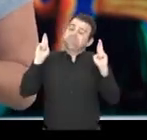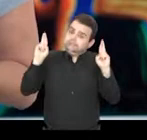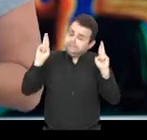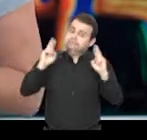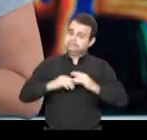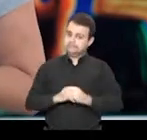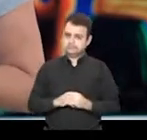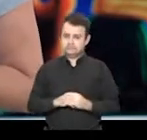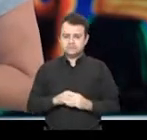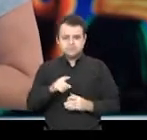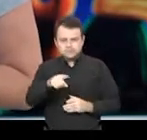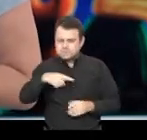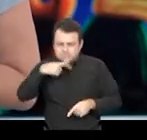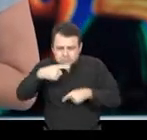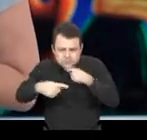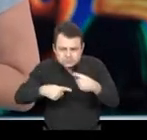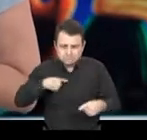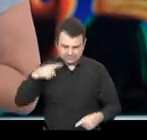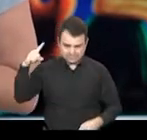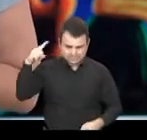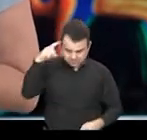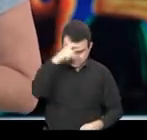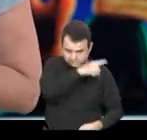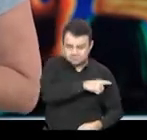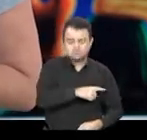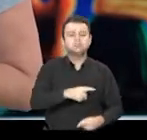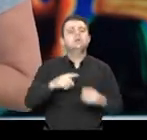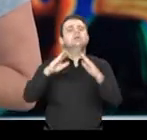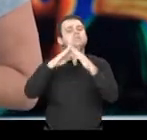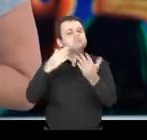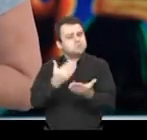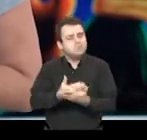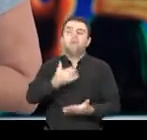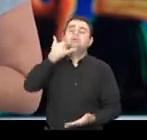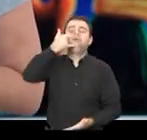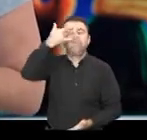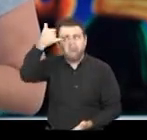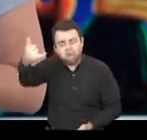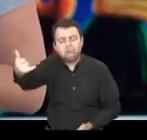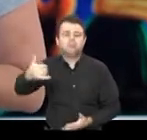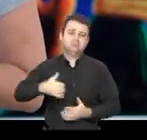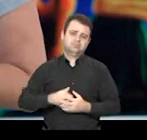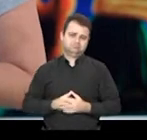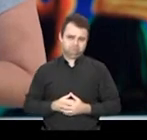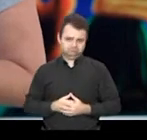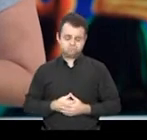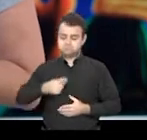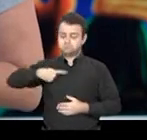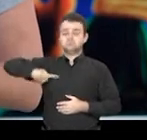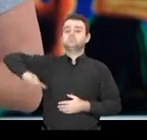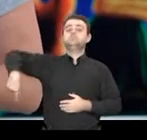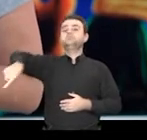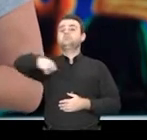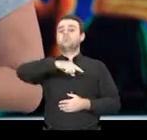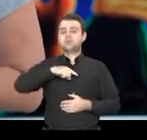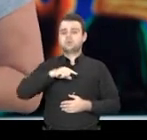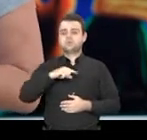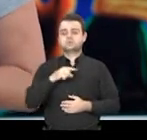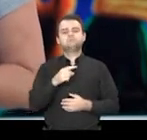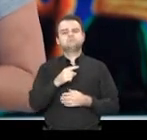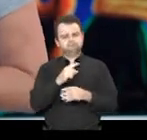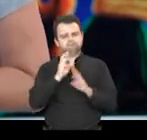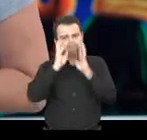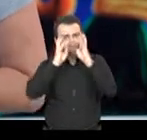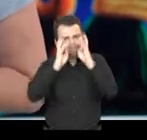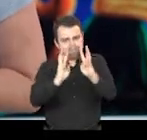sim. Se vocês estiverem com alguma dificuldade, entre em contato com a sua escola, que nós estamos aqui